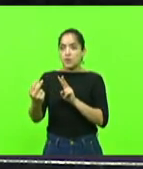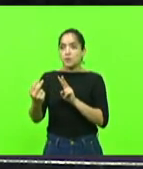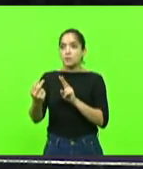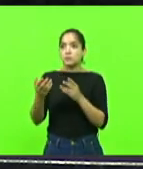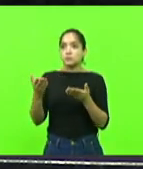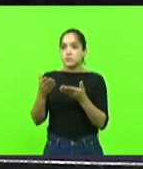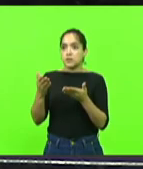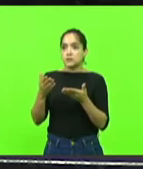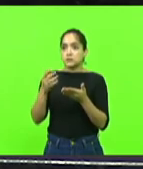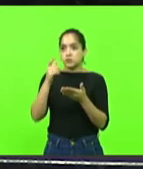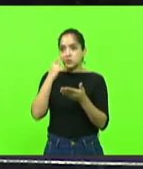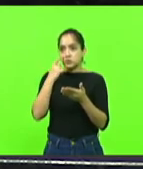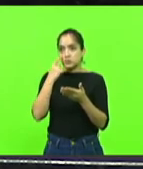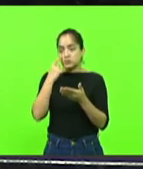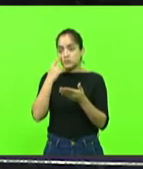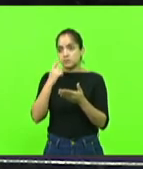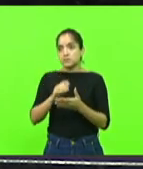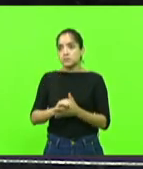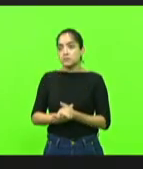Com a palavra, deputado.